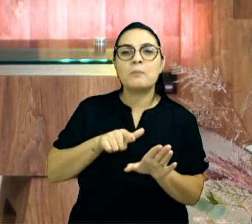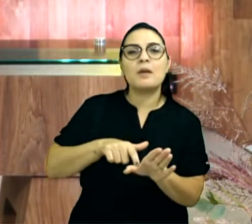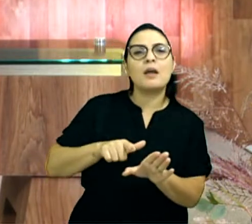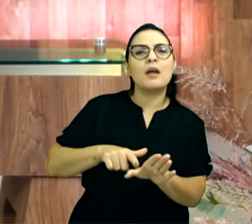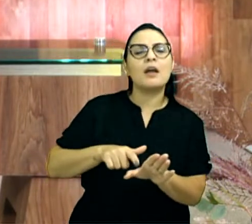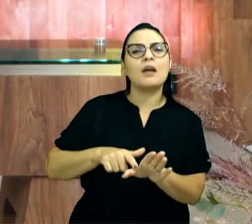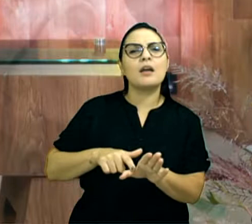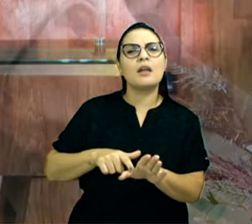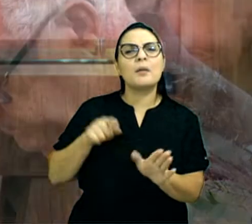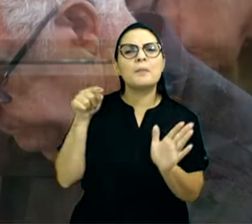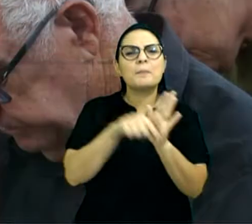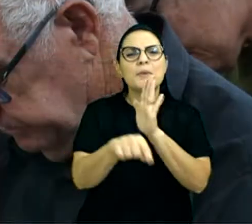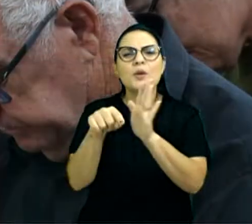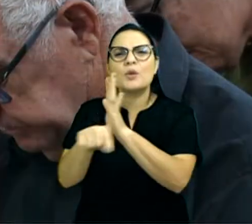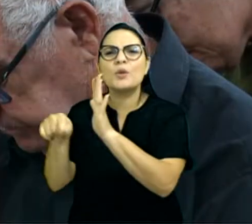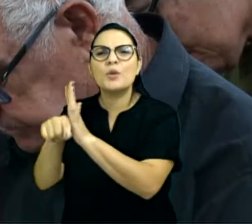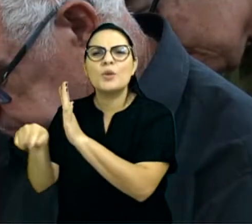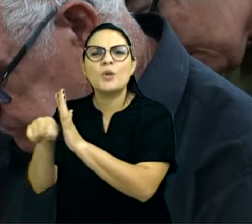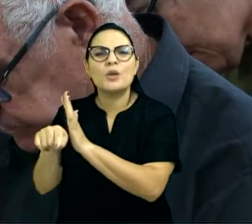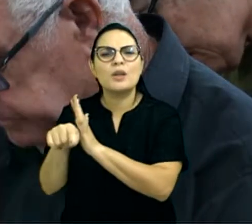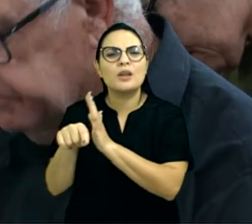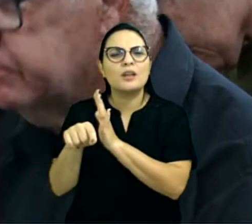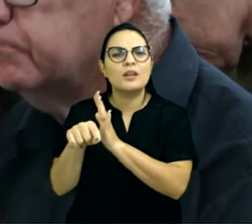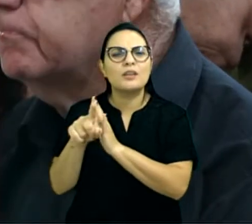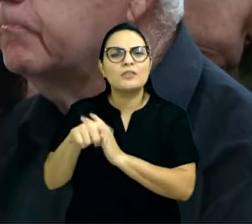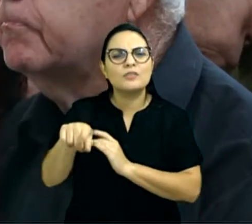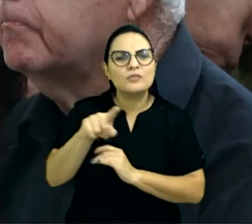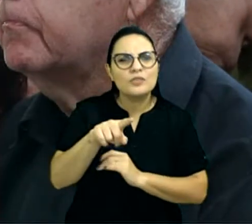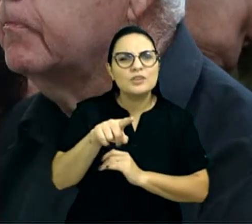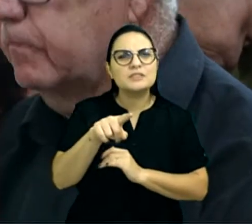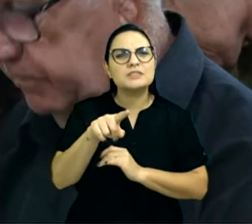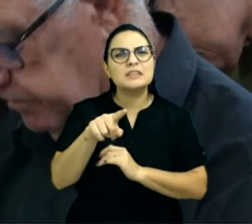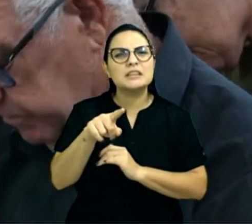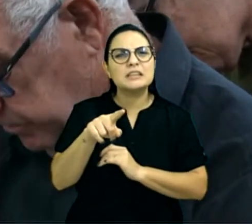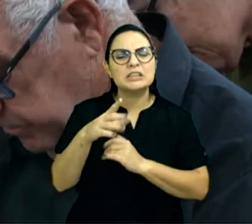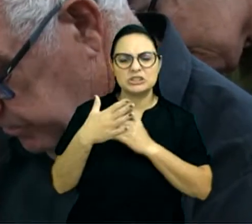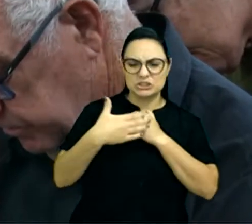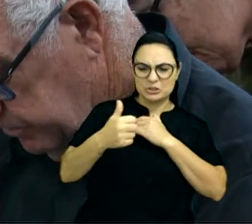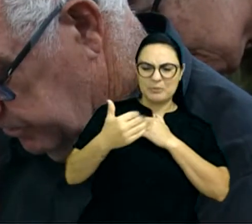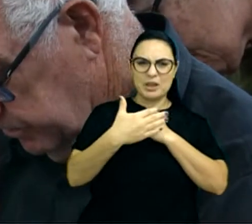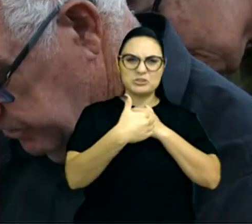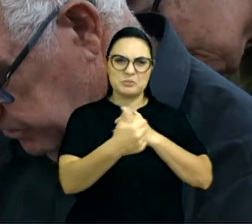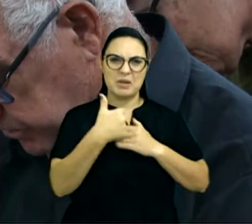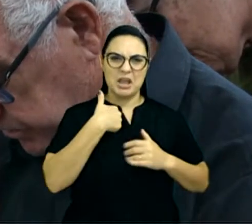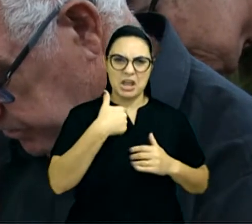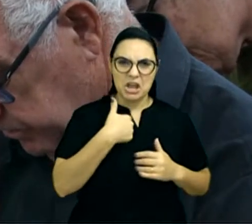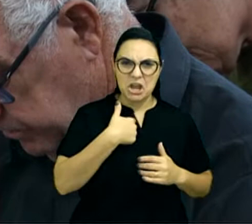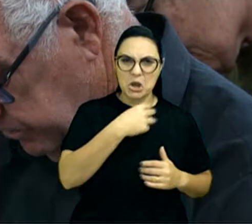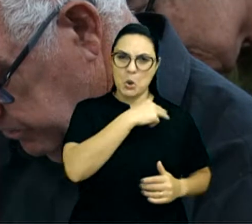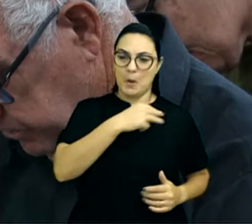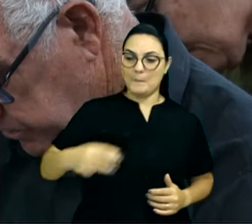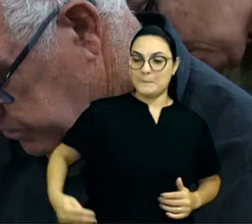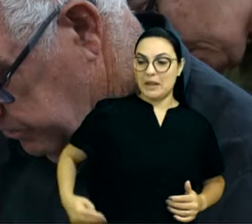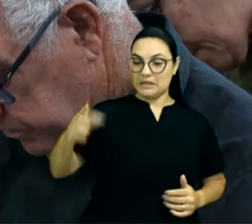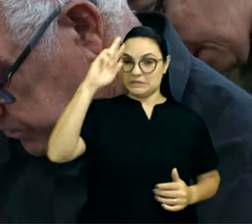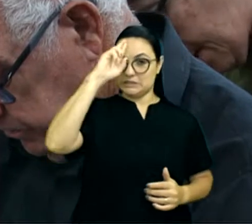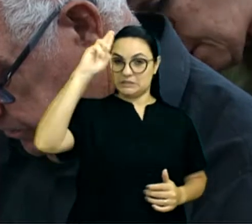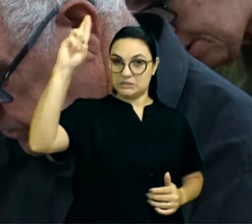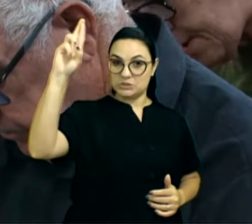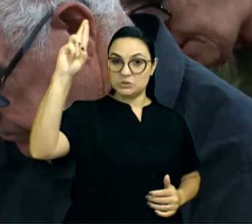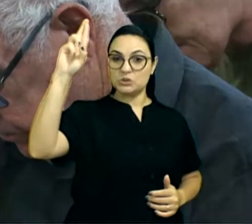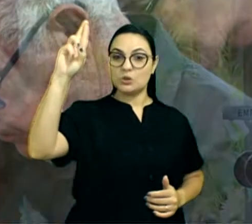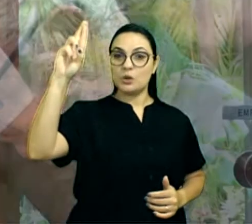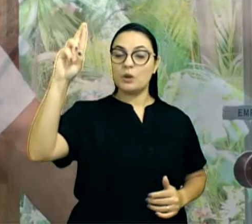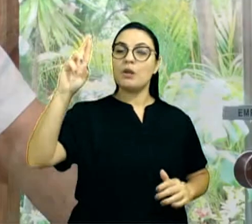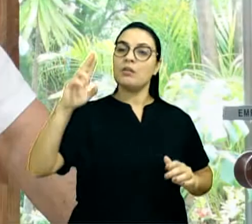-lhes, compreendeis o que vos fiz? Vós me chamais o mestre e o senhor, e dizeis bem, porque